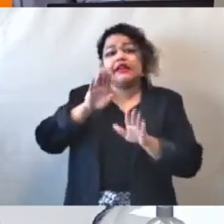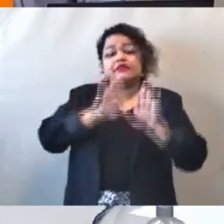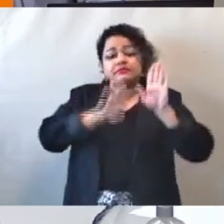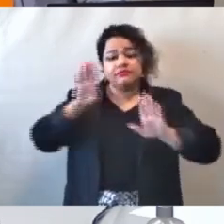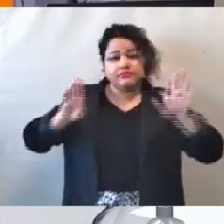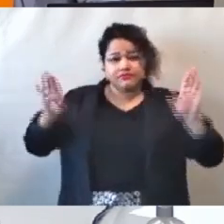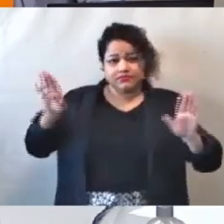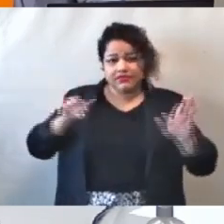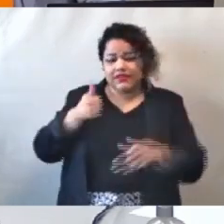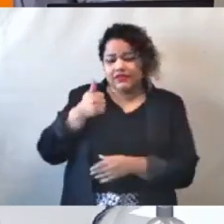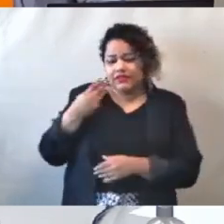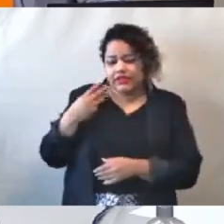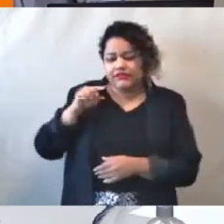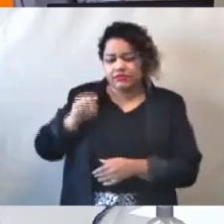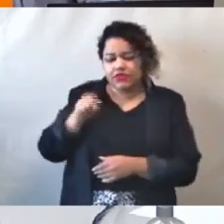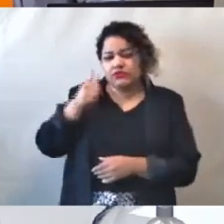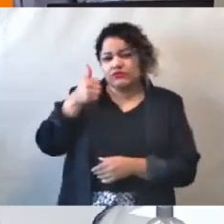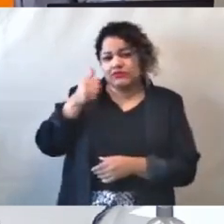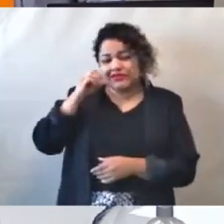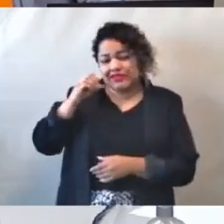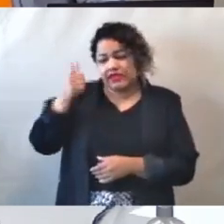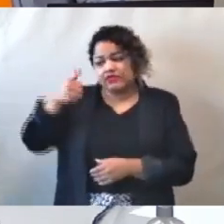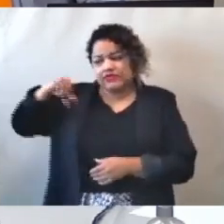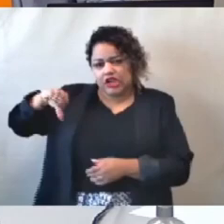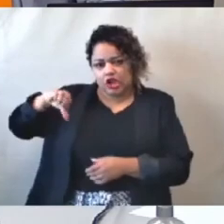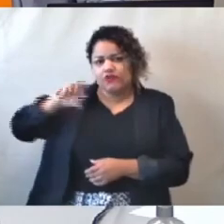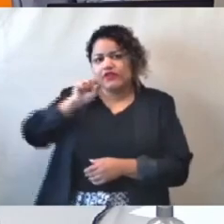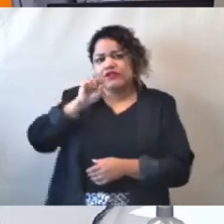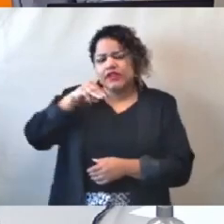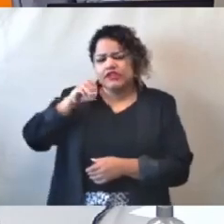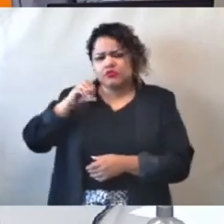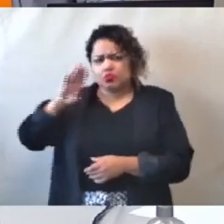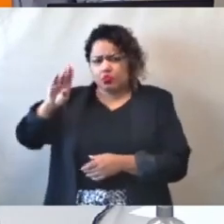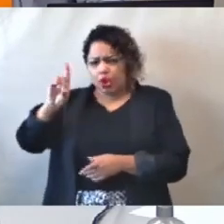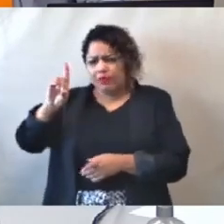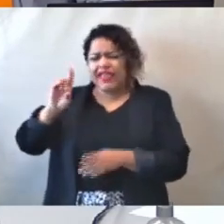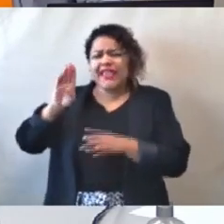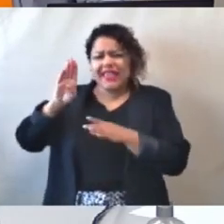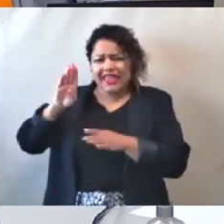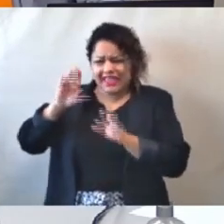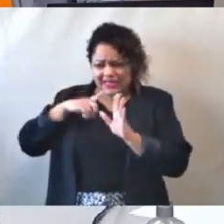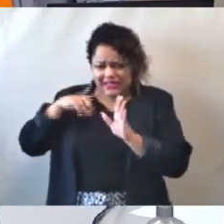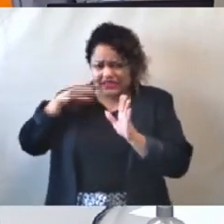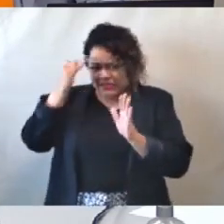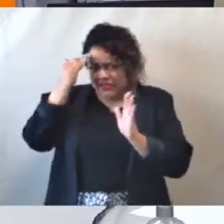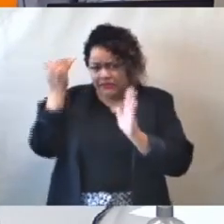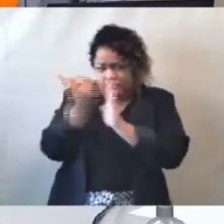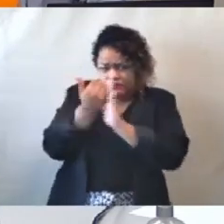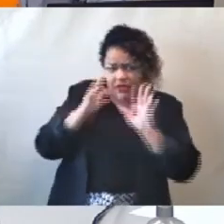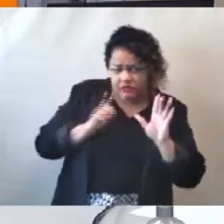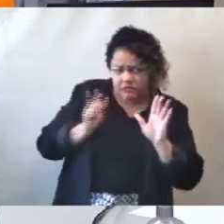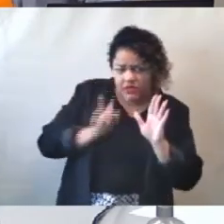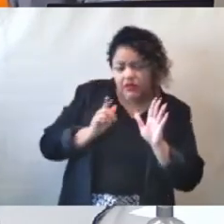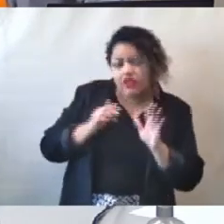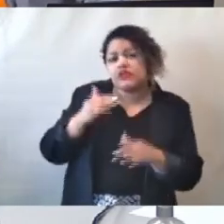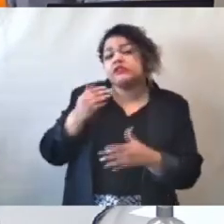-2023-10-MOB? Se sim, por favor, quais as recomendações foram adotadas?